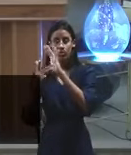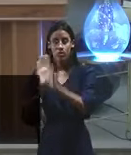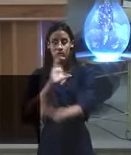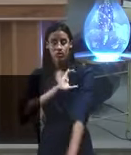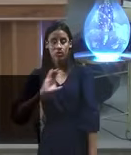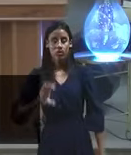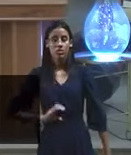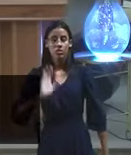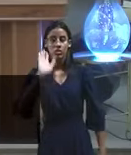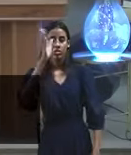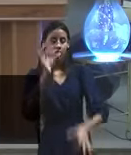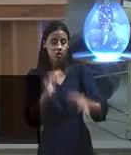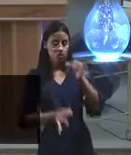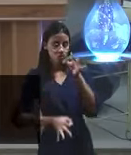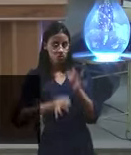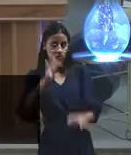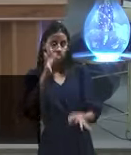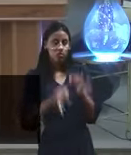O que acontece?